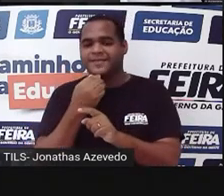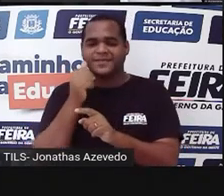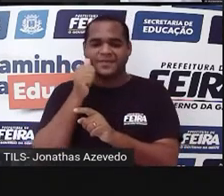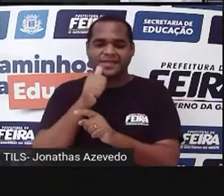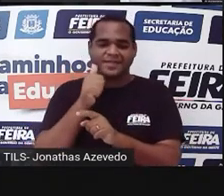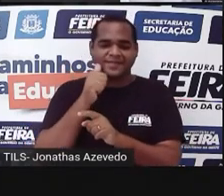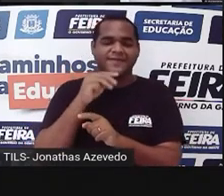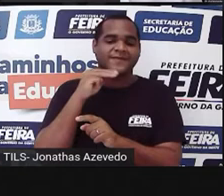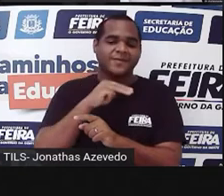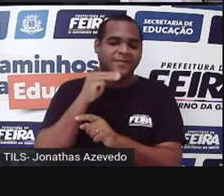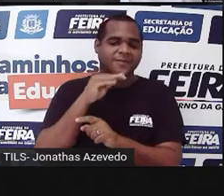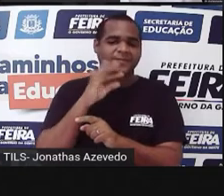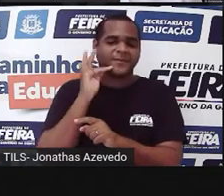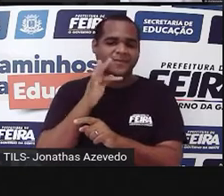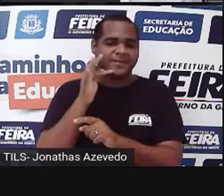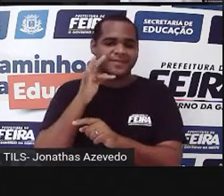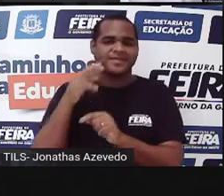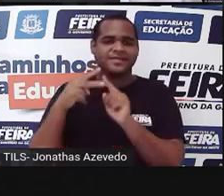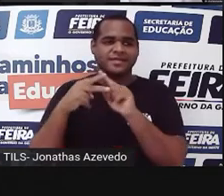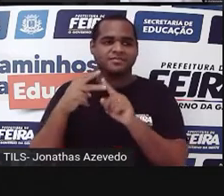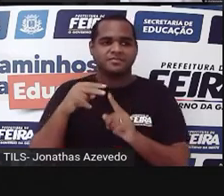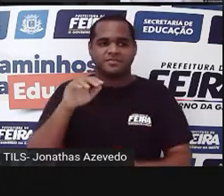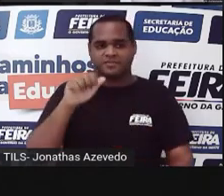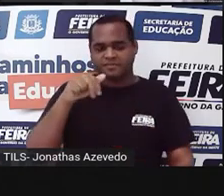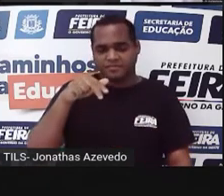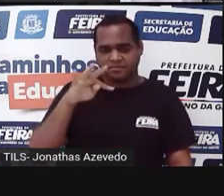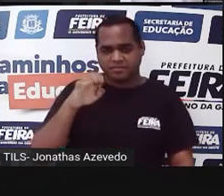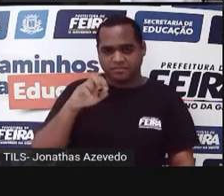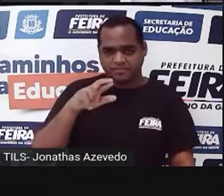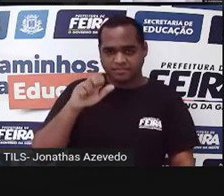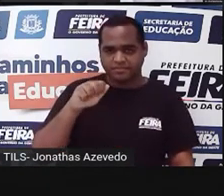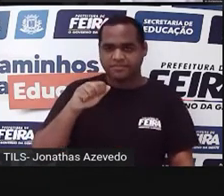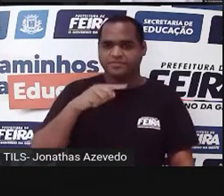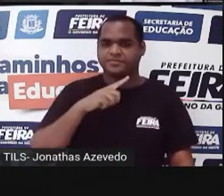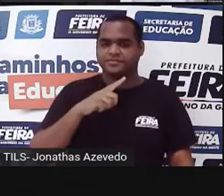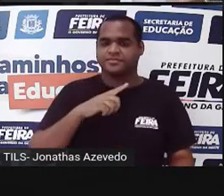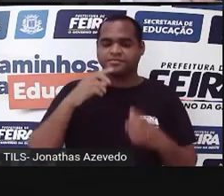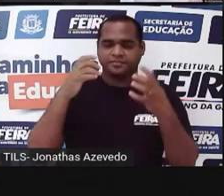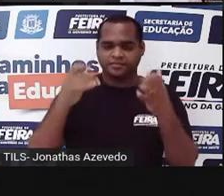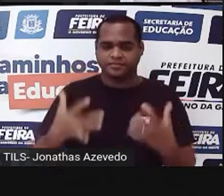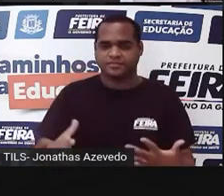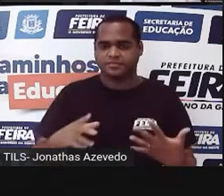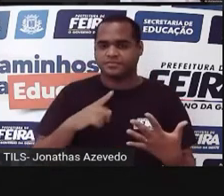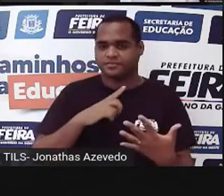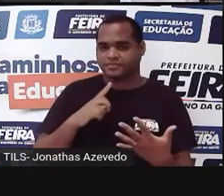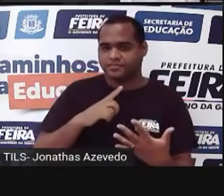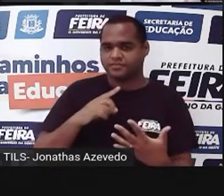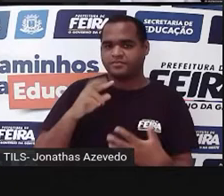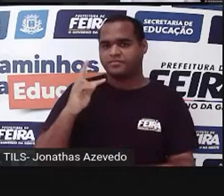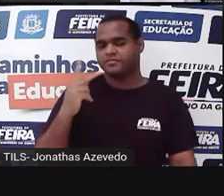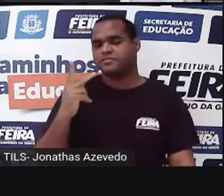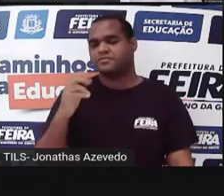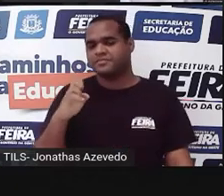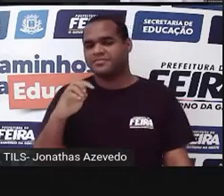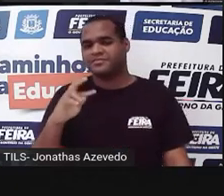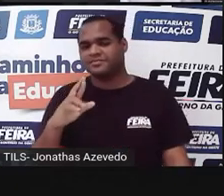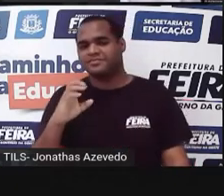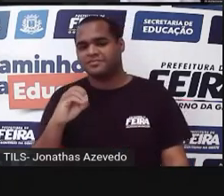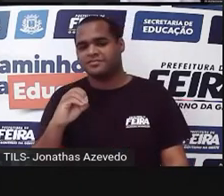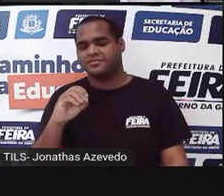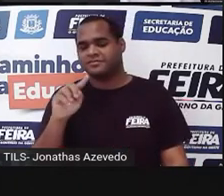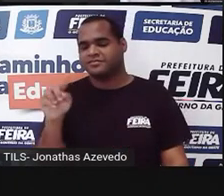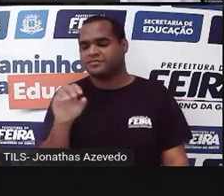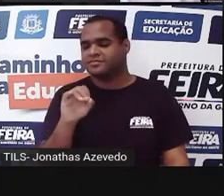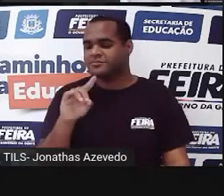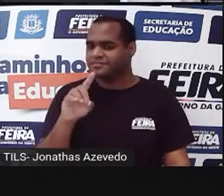antera. Aqui na antera é produzido o grão de pólen, que vai estar com o anterozoide. E esse grão